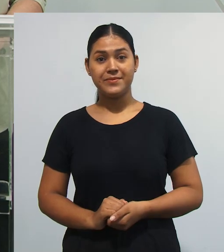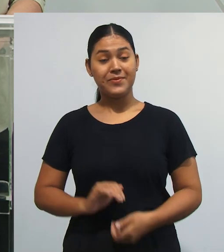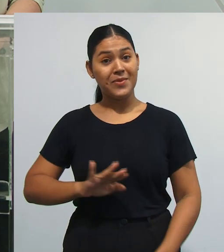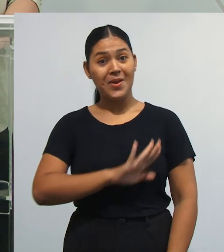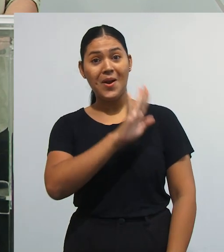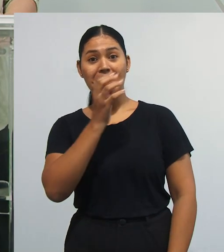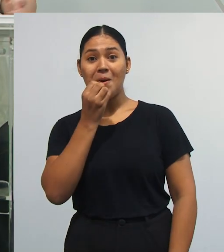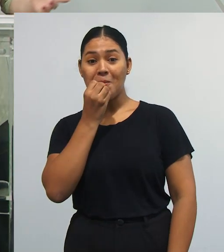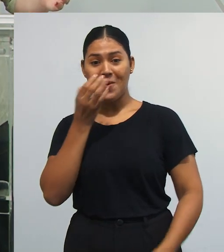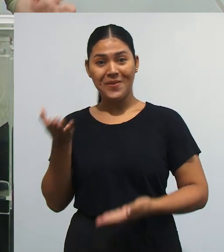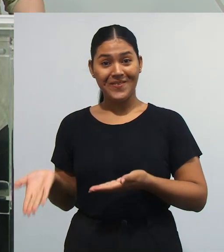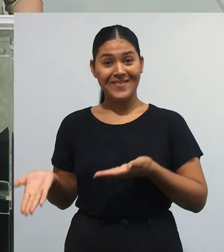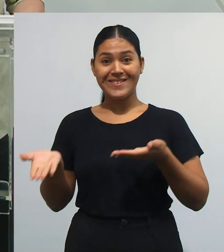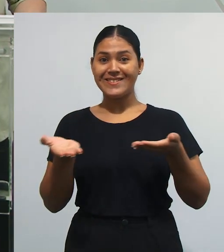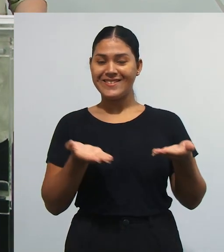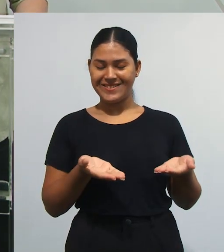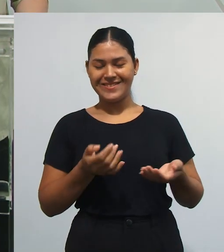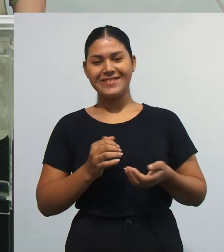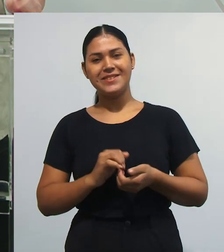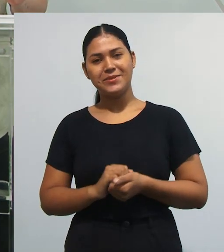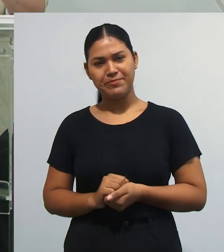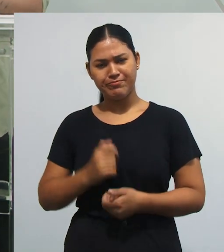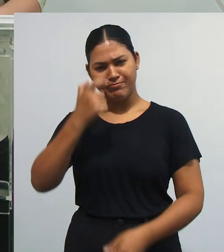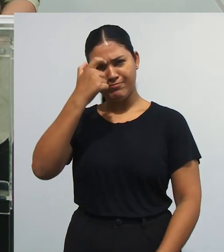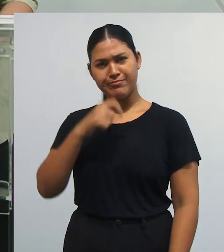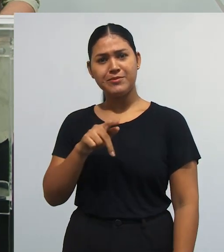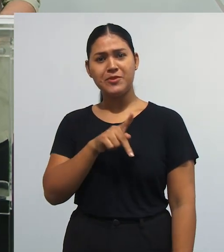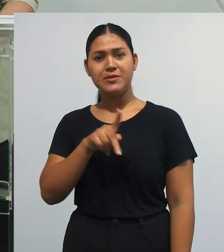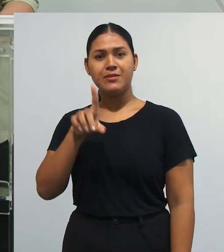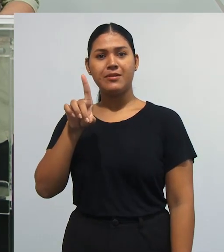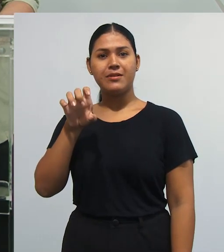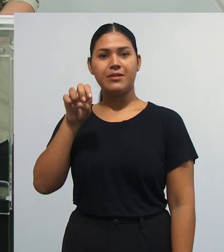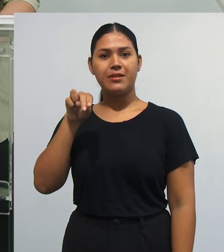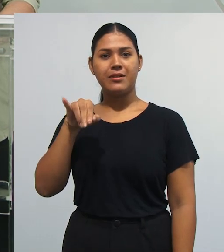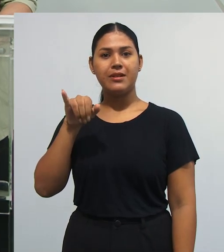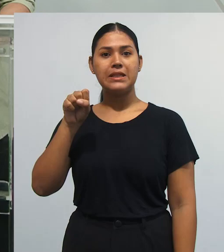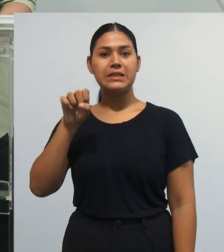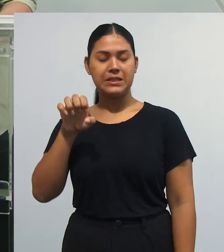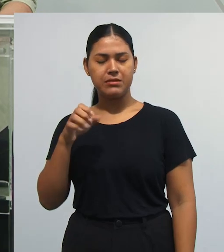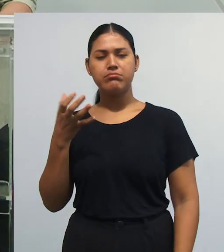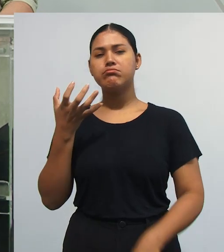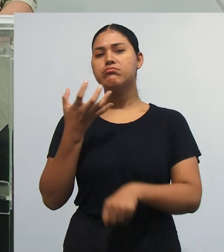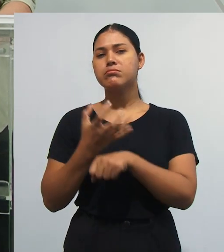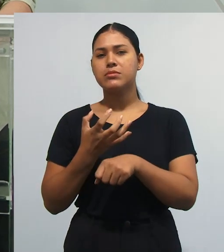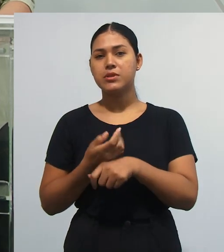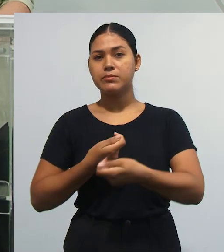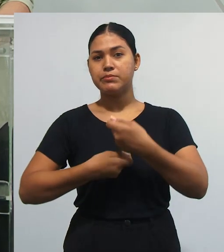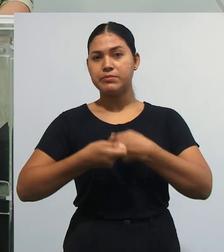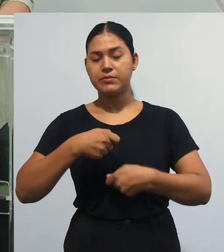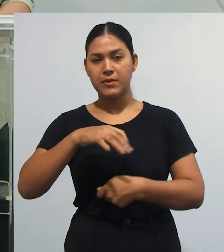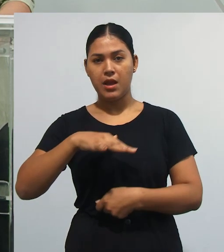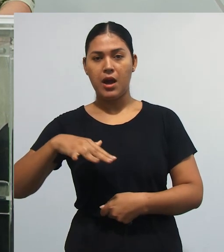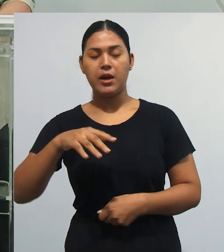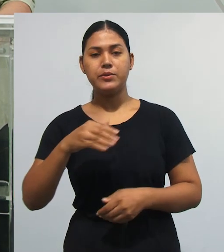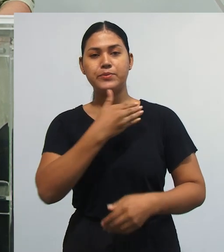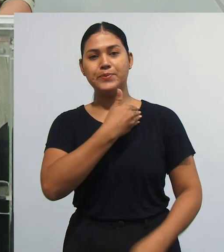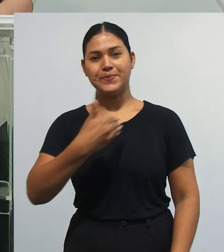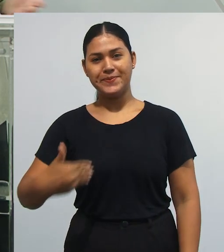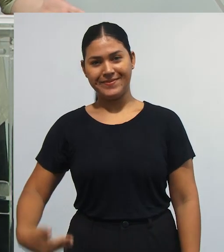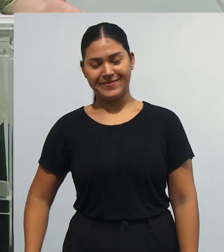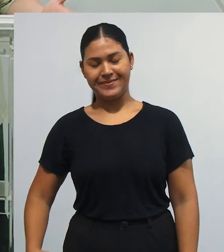Olá, sejam todos muito bem-vindos. Eu sou a professora Denise Tontiusi e essa é a disciplina de Economia do Setor Público.